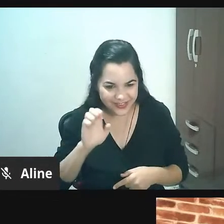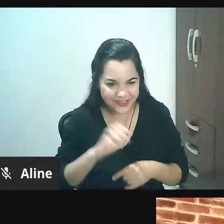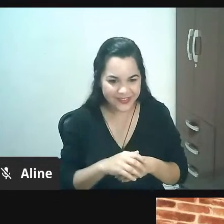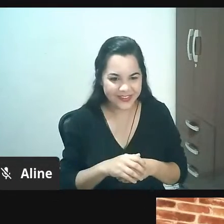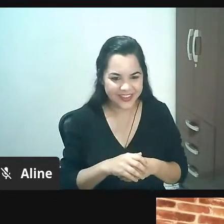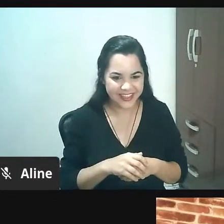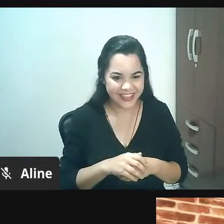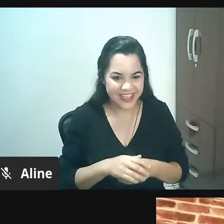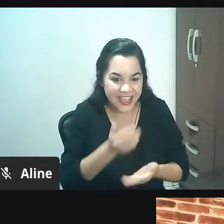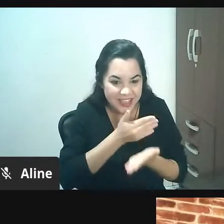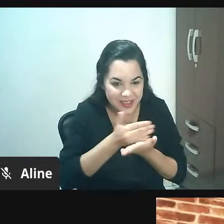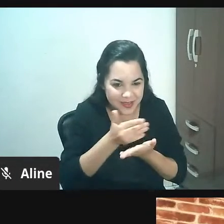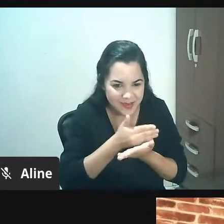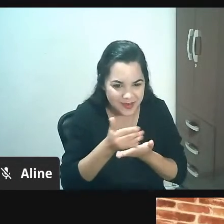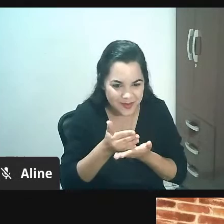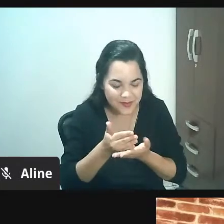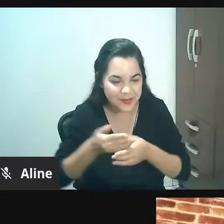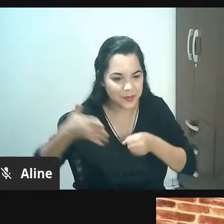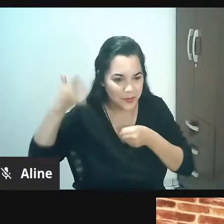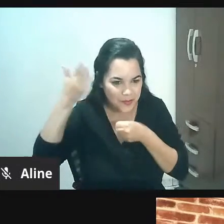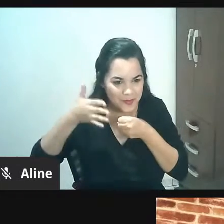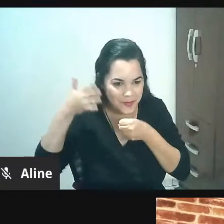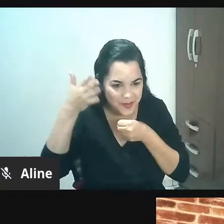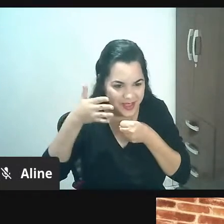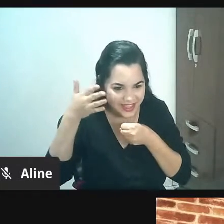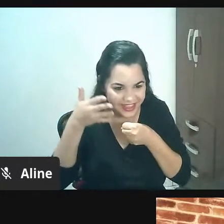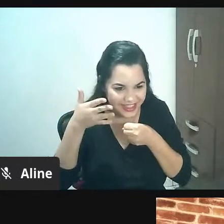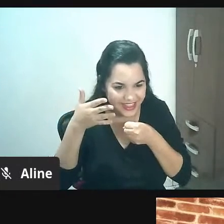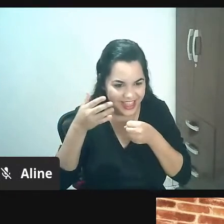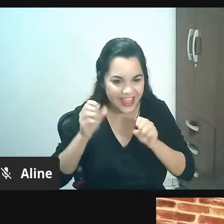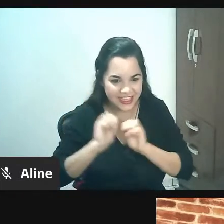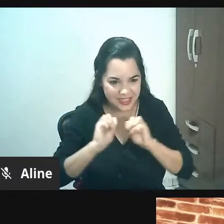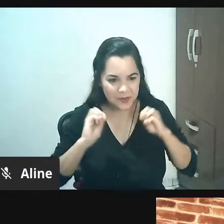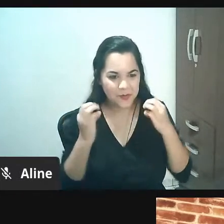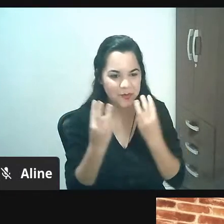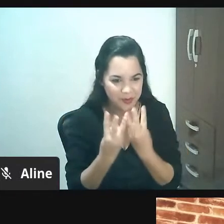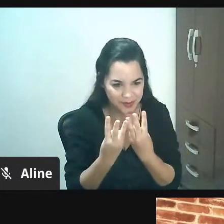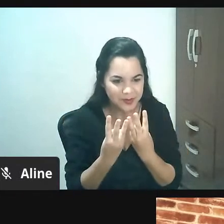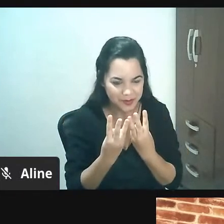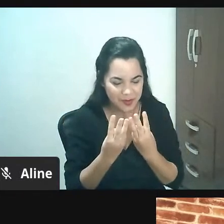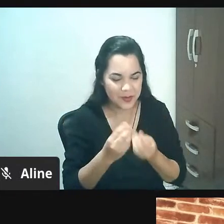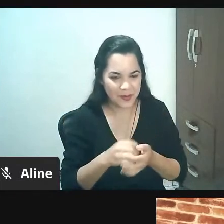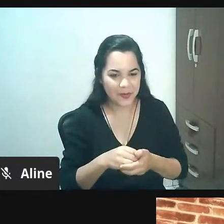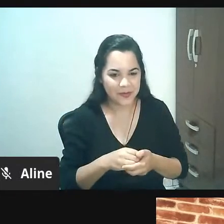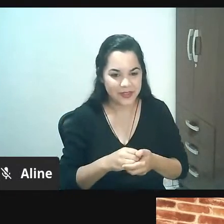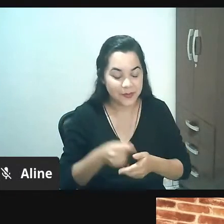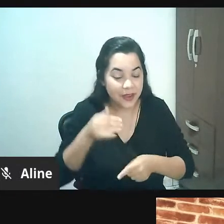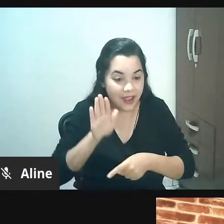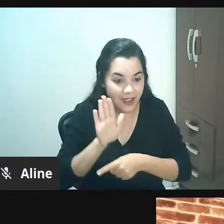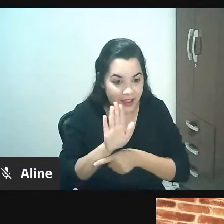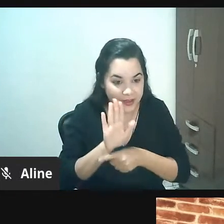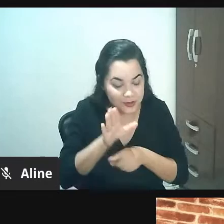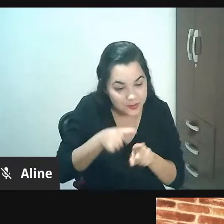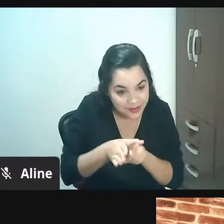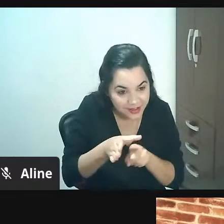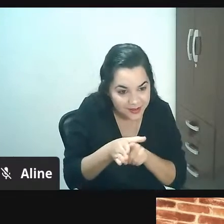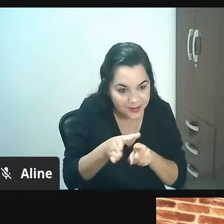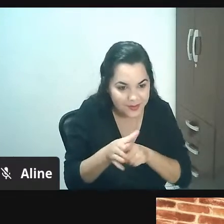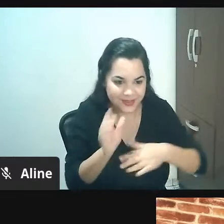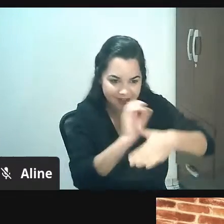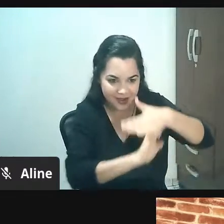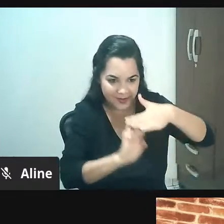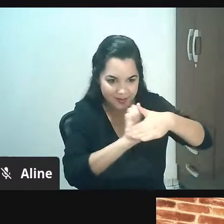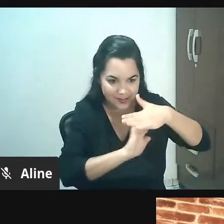por meio de palestras, workshops e curso para auxiliar o empresário na reabertura dos seus negócios,